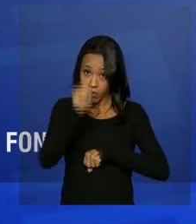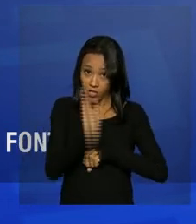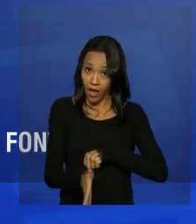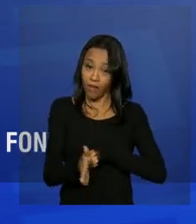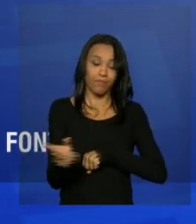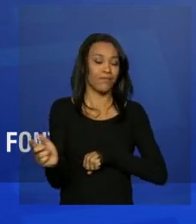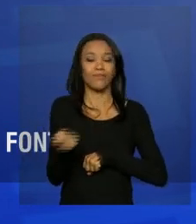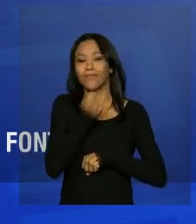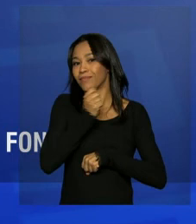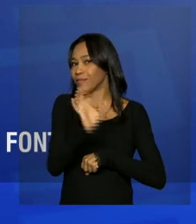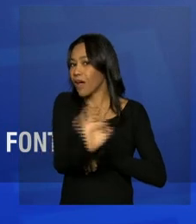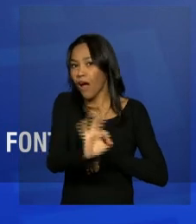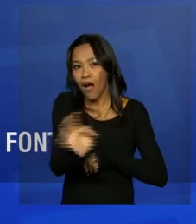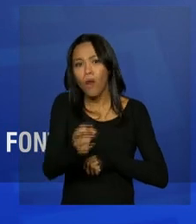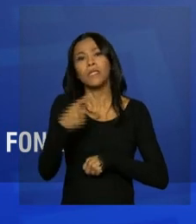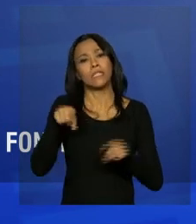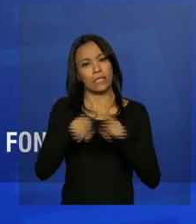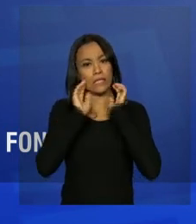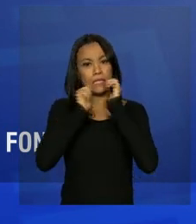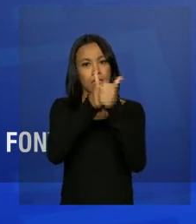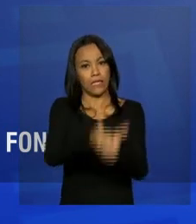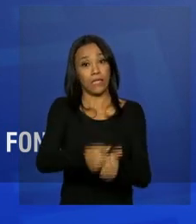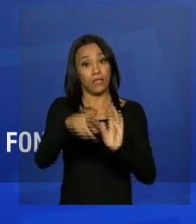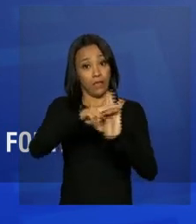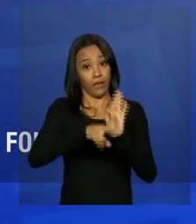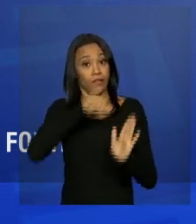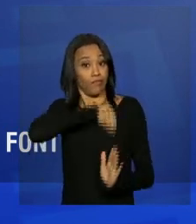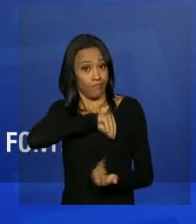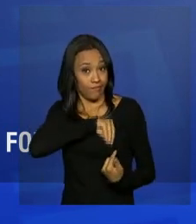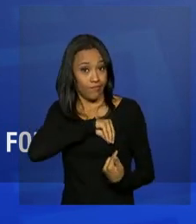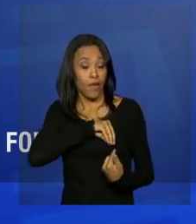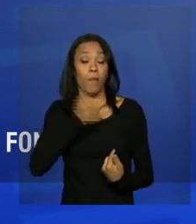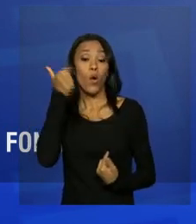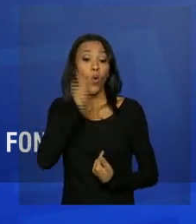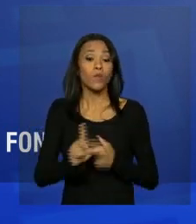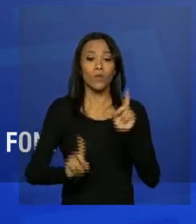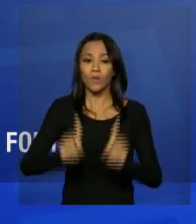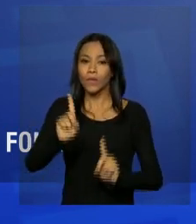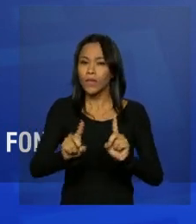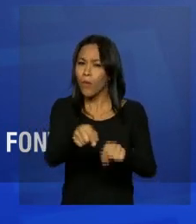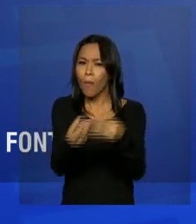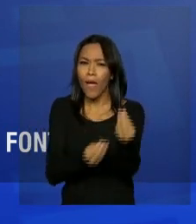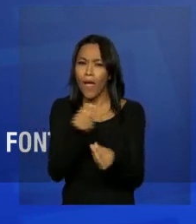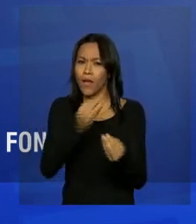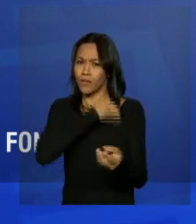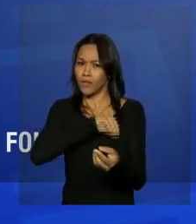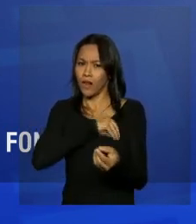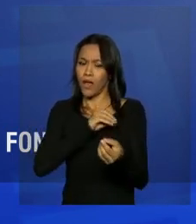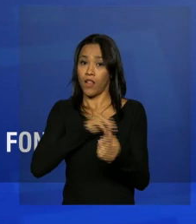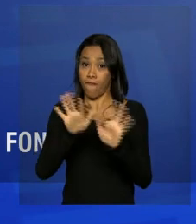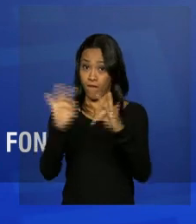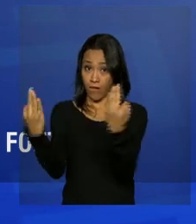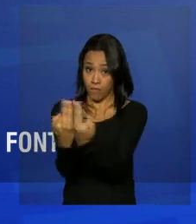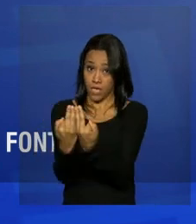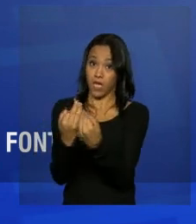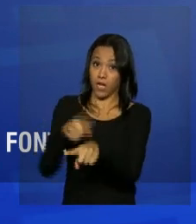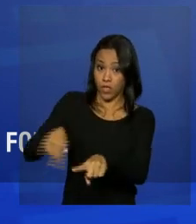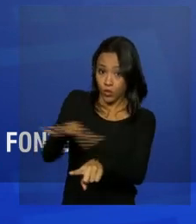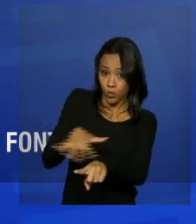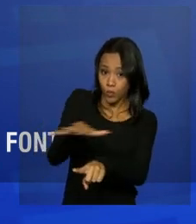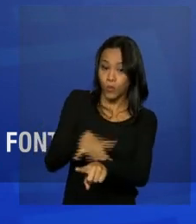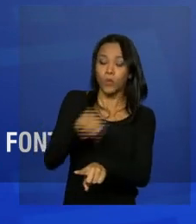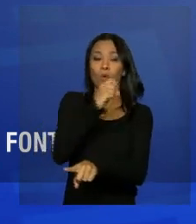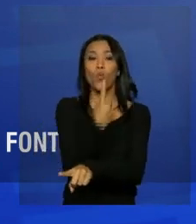superior e devem atender a requisitos de renda. Para concorrer a bolsas integrais, a renda familiar mensal bruta